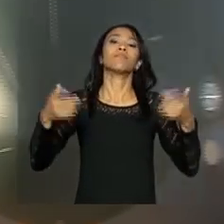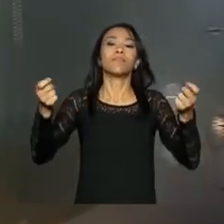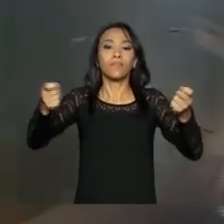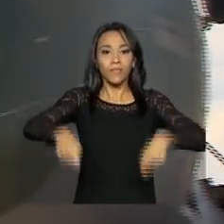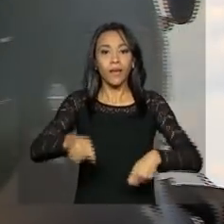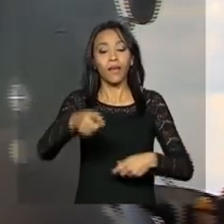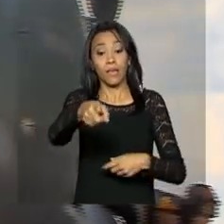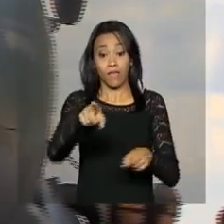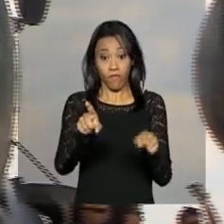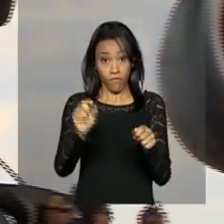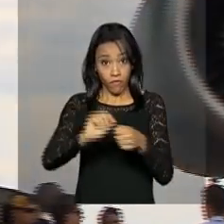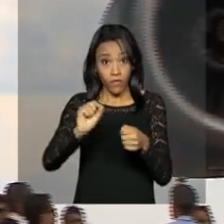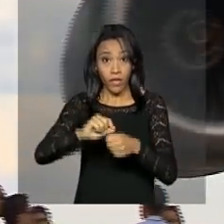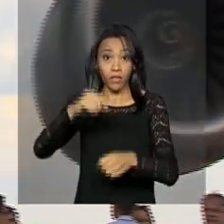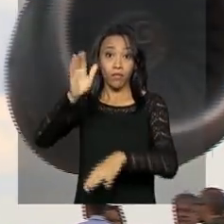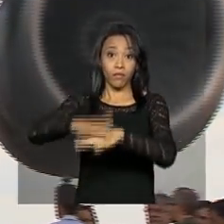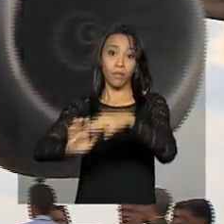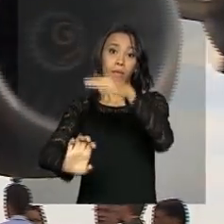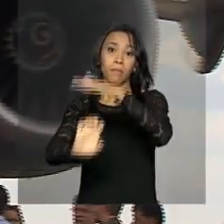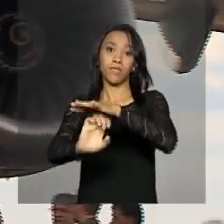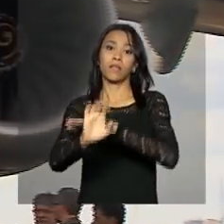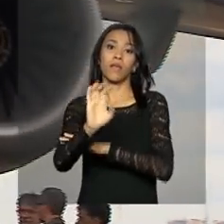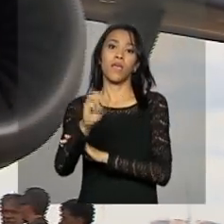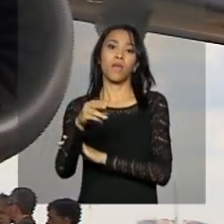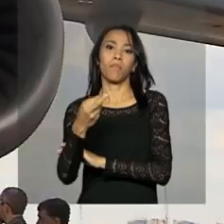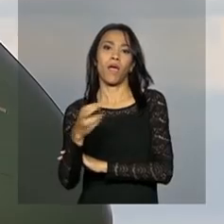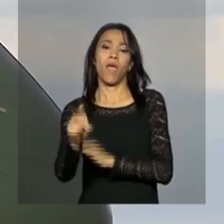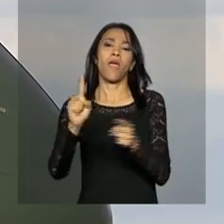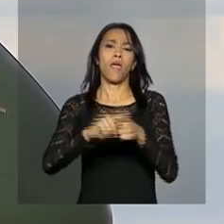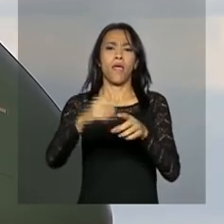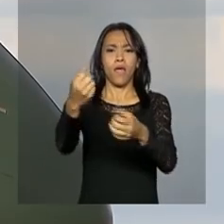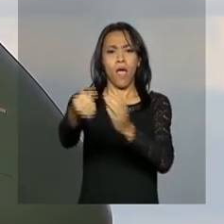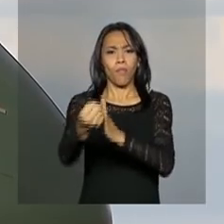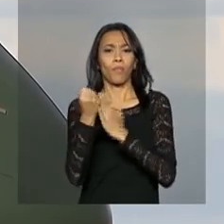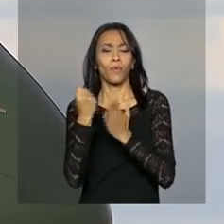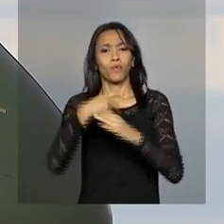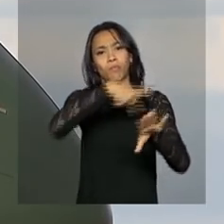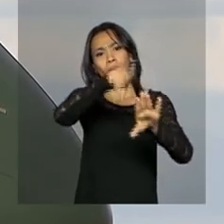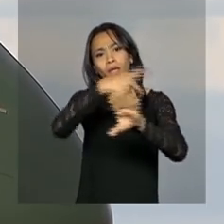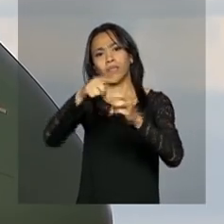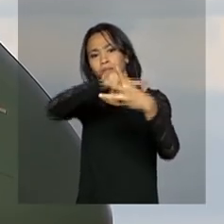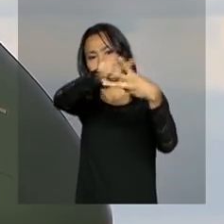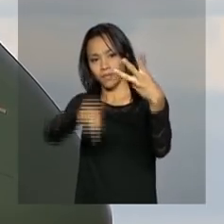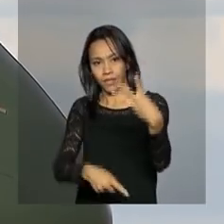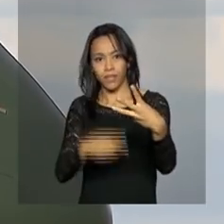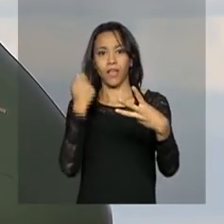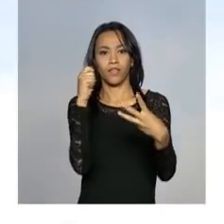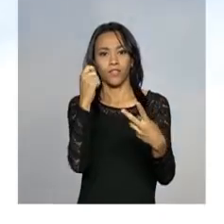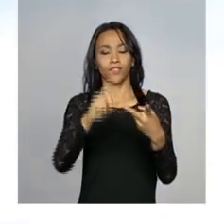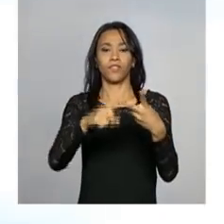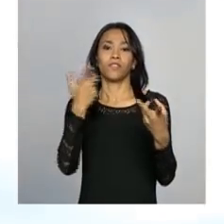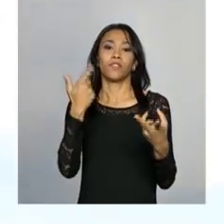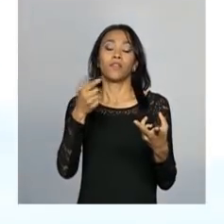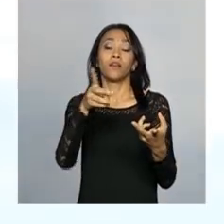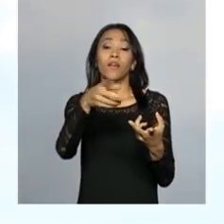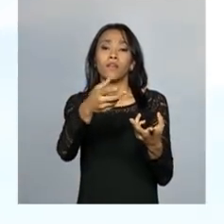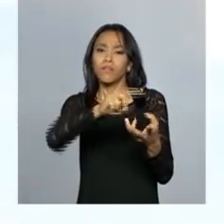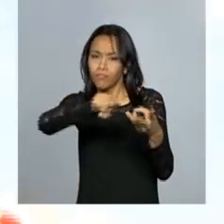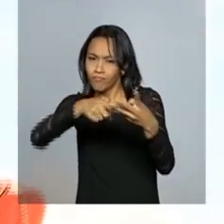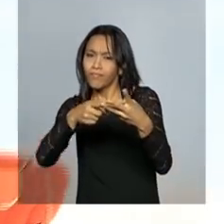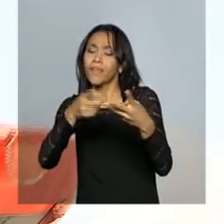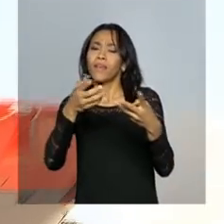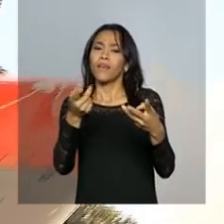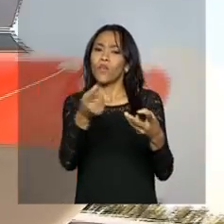está sendo fabricado pela Embraer com a participação da Argentina, Portugal e República Tcheca. O contrato prevê a aquisição de 28